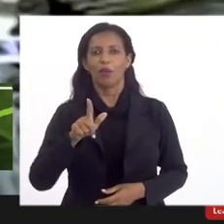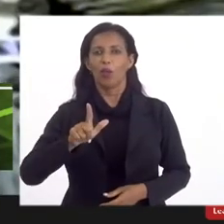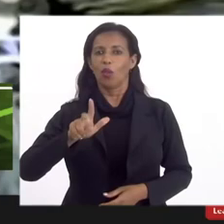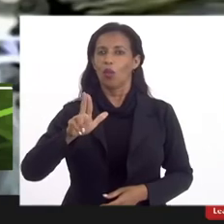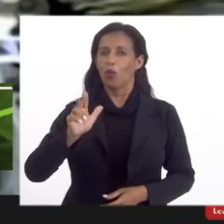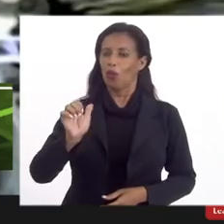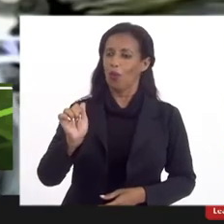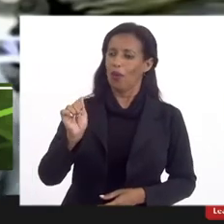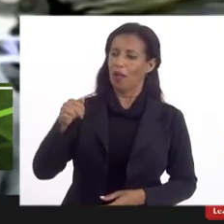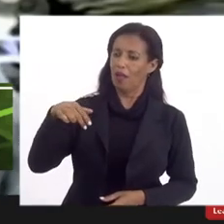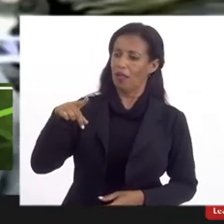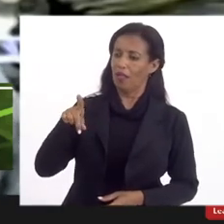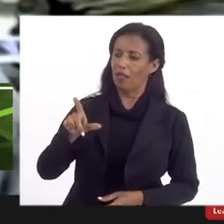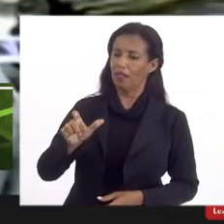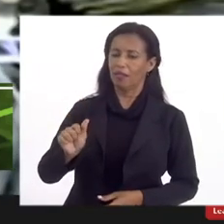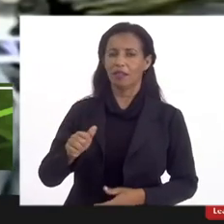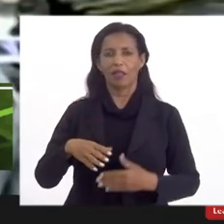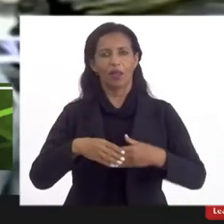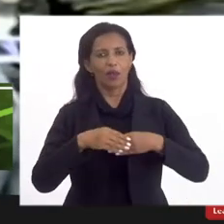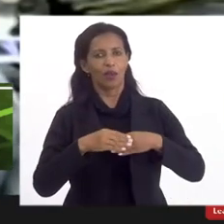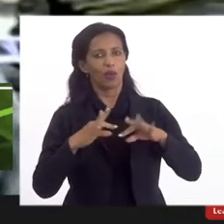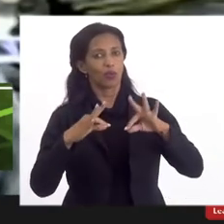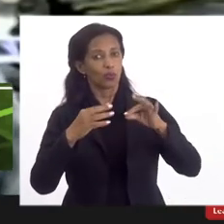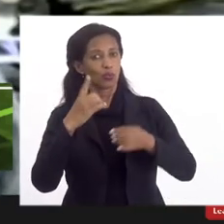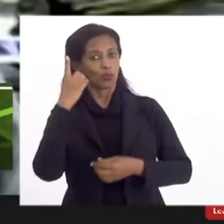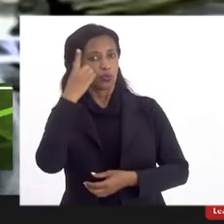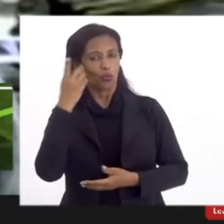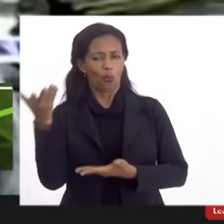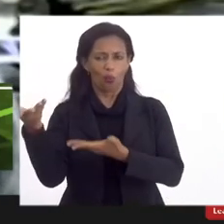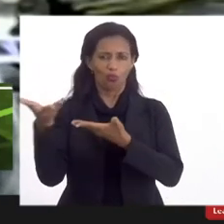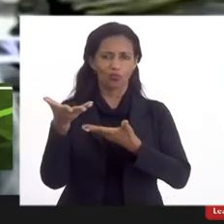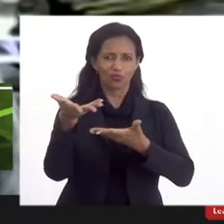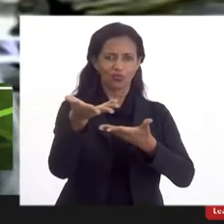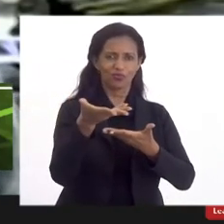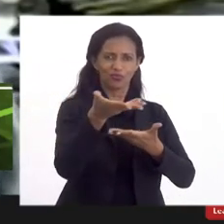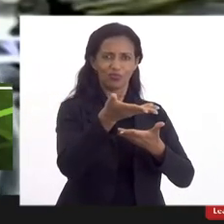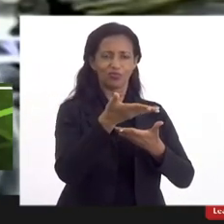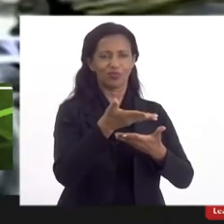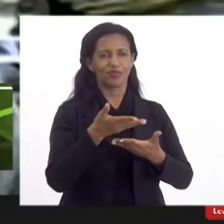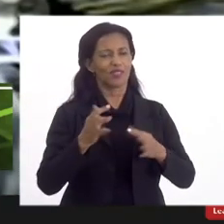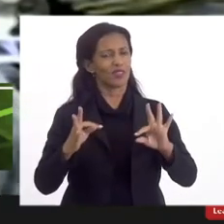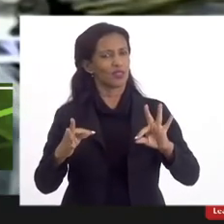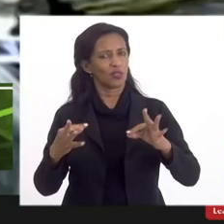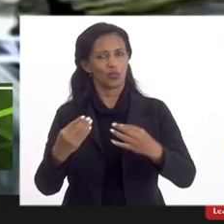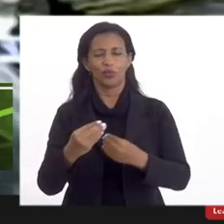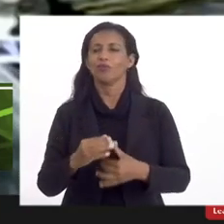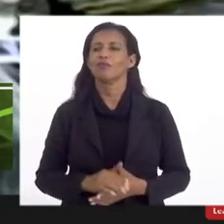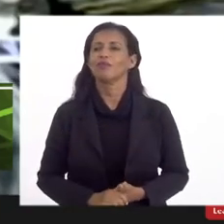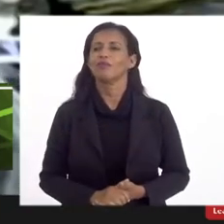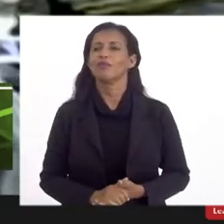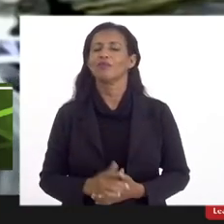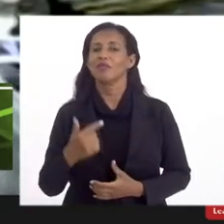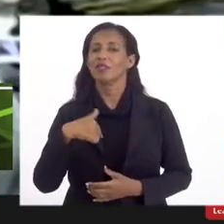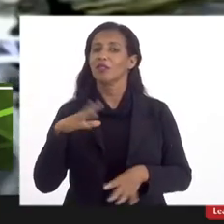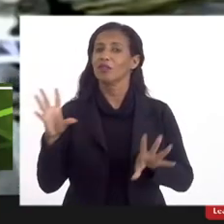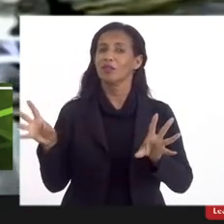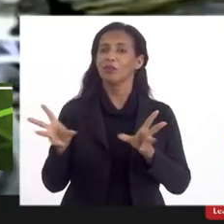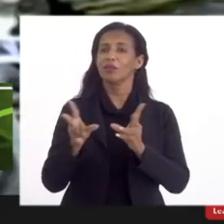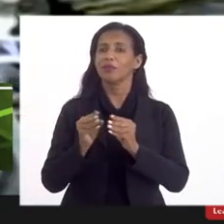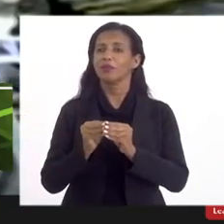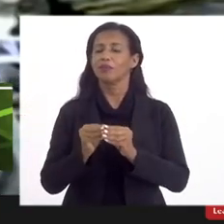cumprimenta todos os deputados e os convidados e aos demais eu vou ser breve